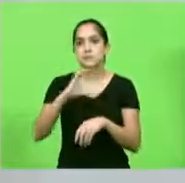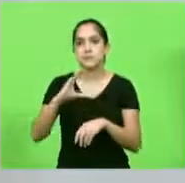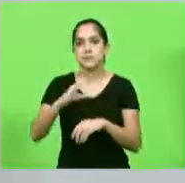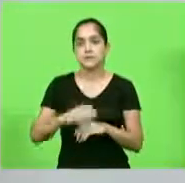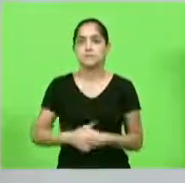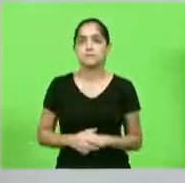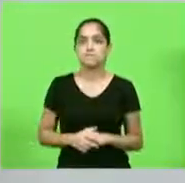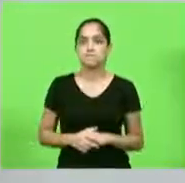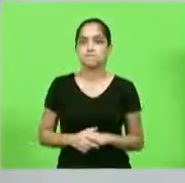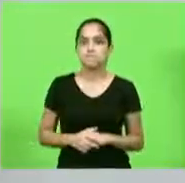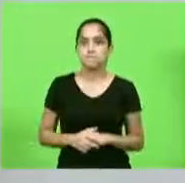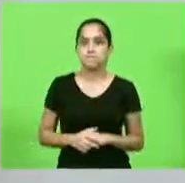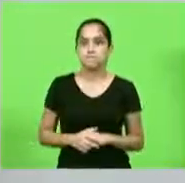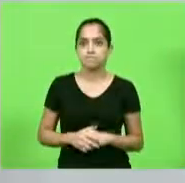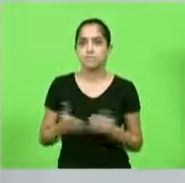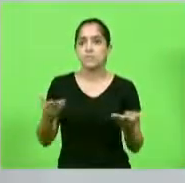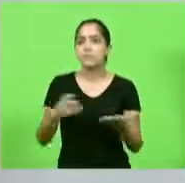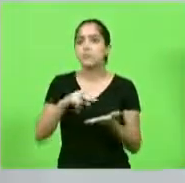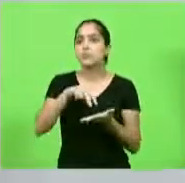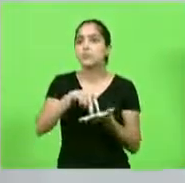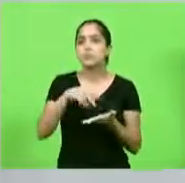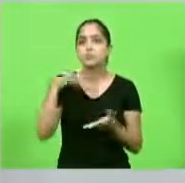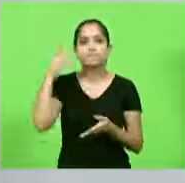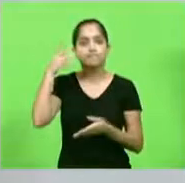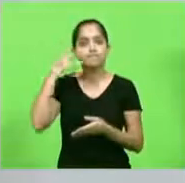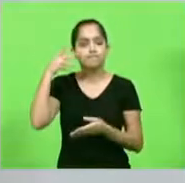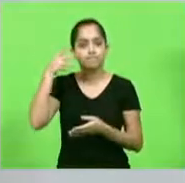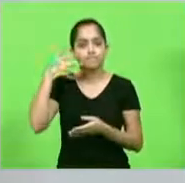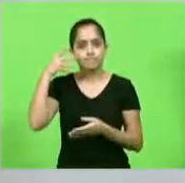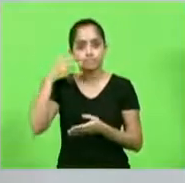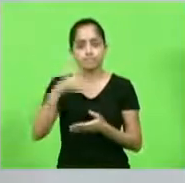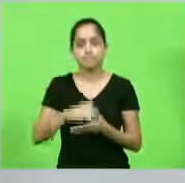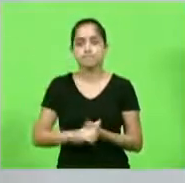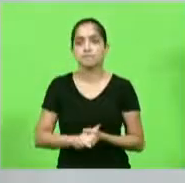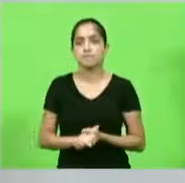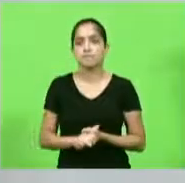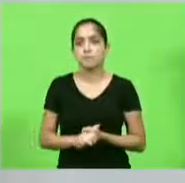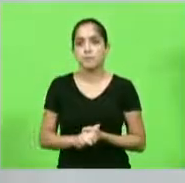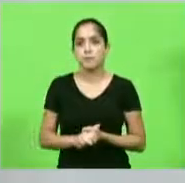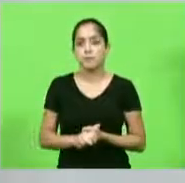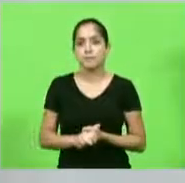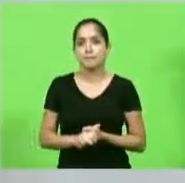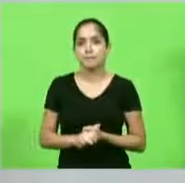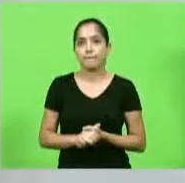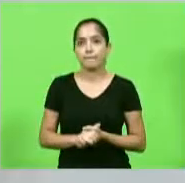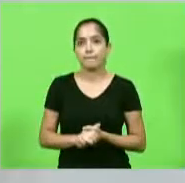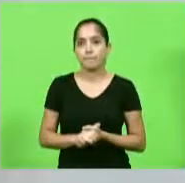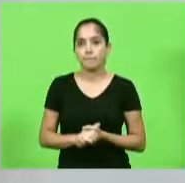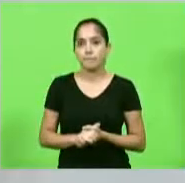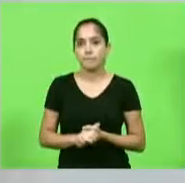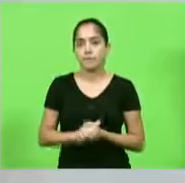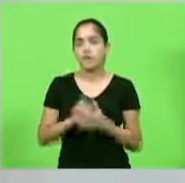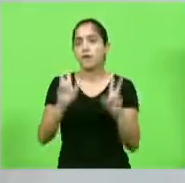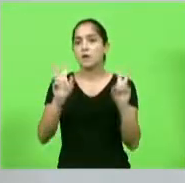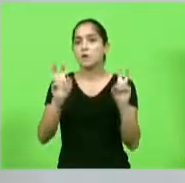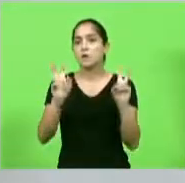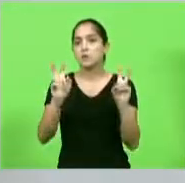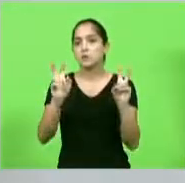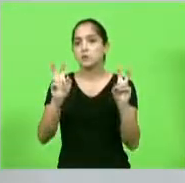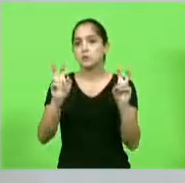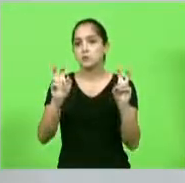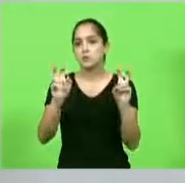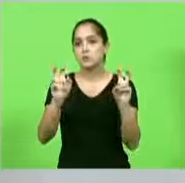Santa Catarina, que me traz hoje ao plenário, a tribuna desta casa, é um assunto